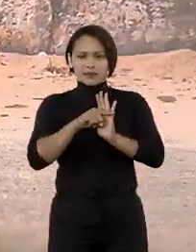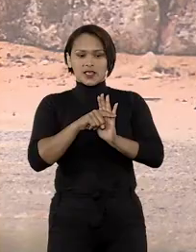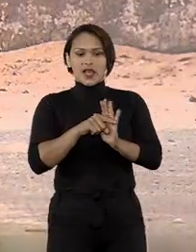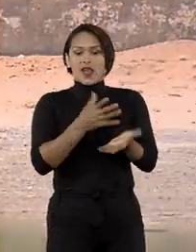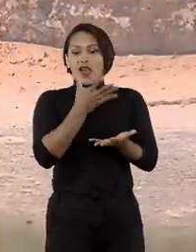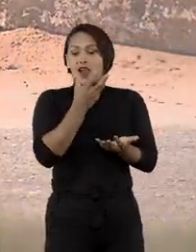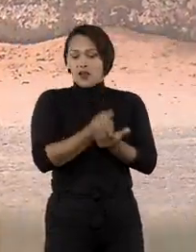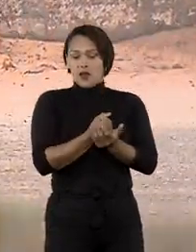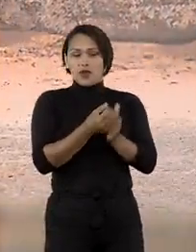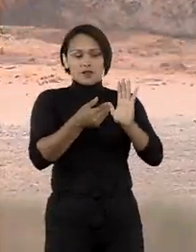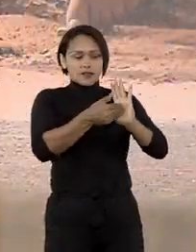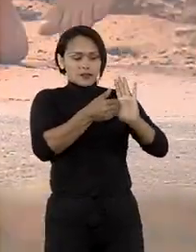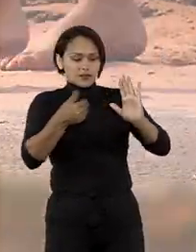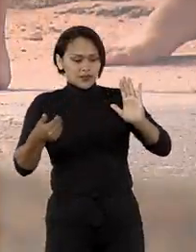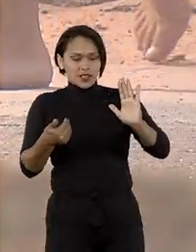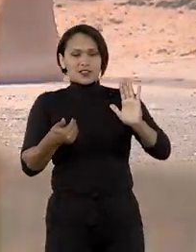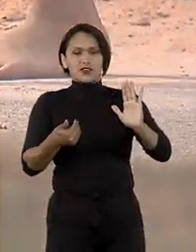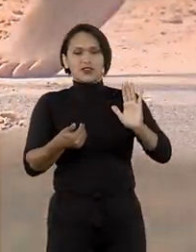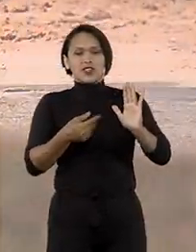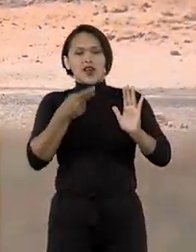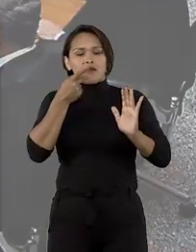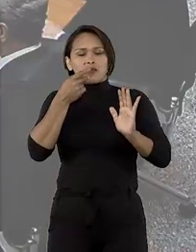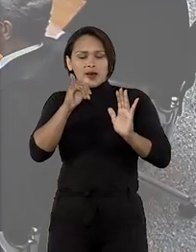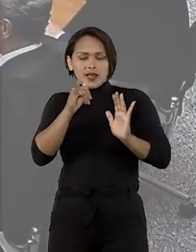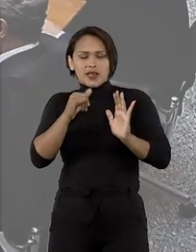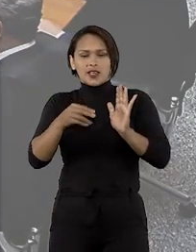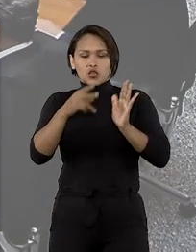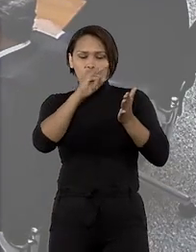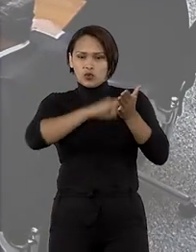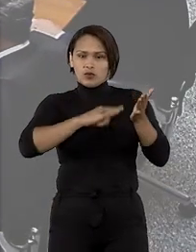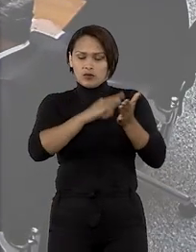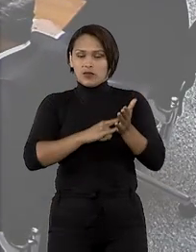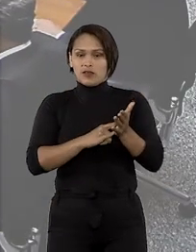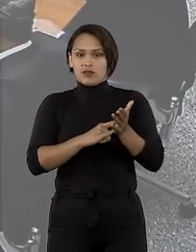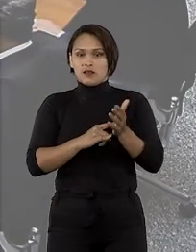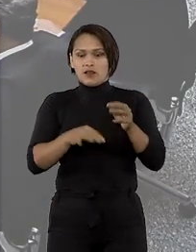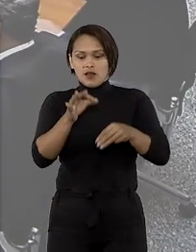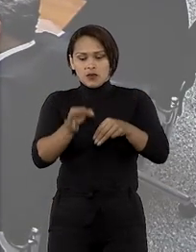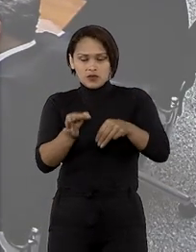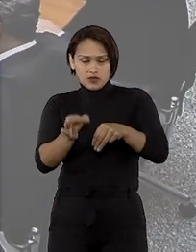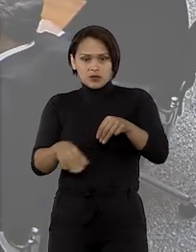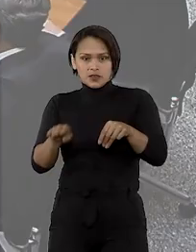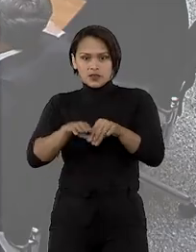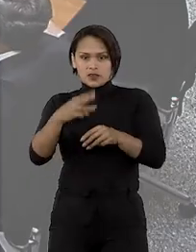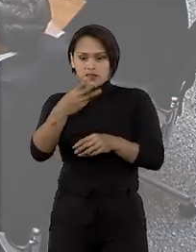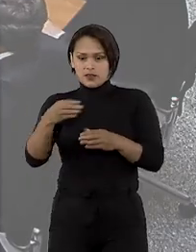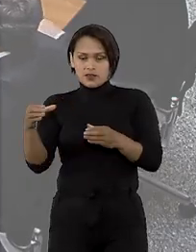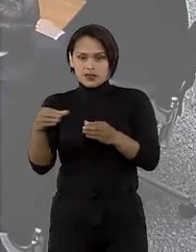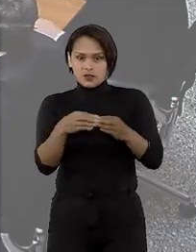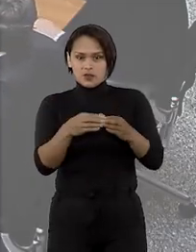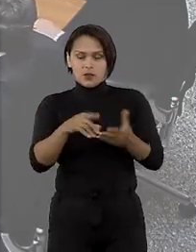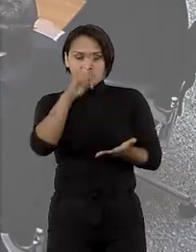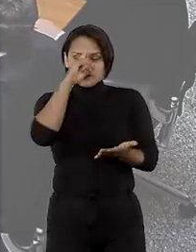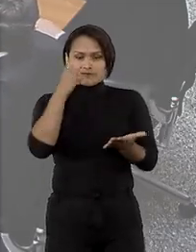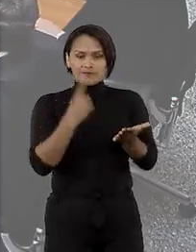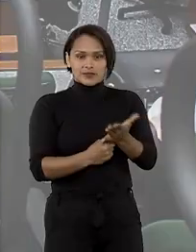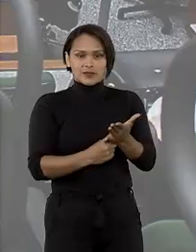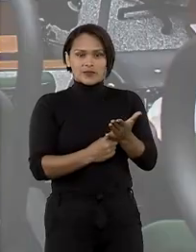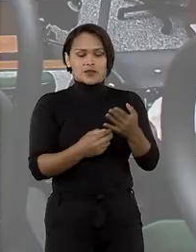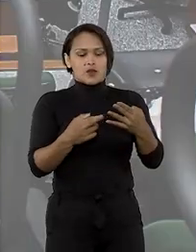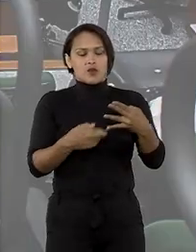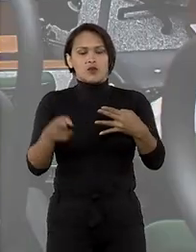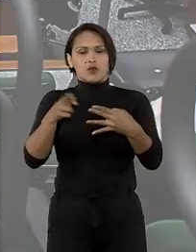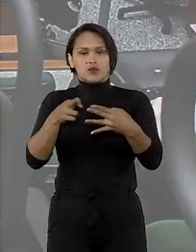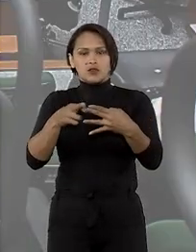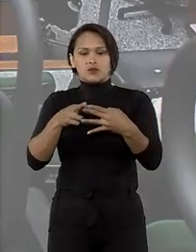o pedido de desconstituição da filiação. Os ministros da terceira turma do STJ fixaram o entendimento ao julgar